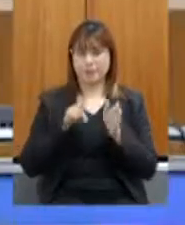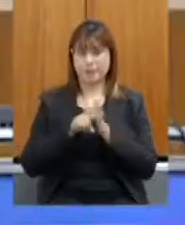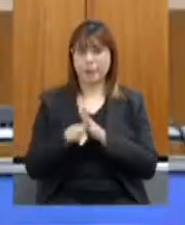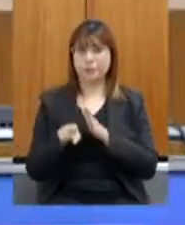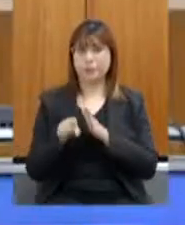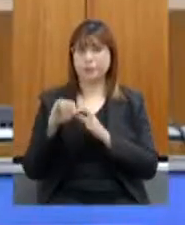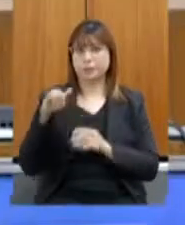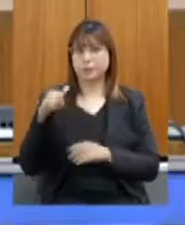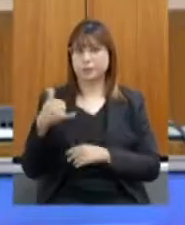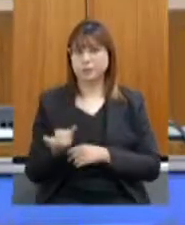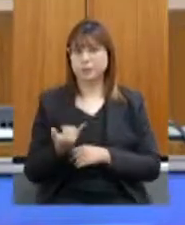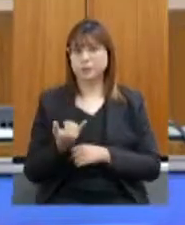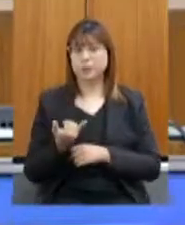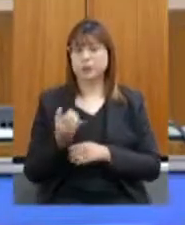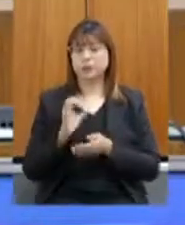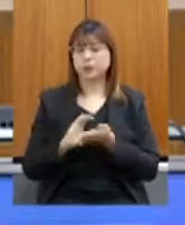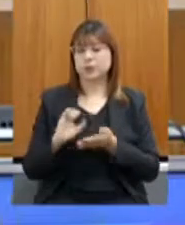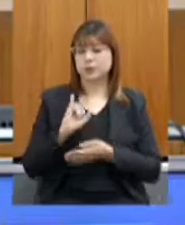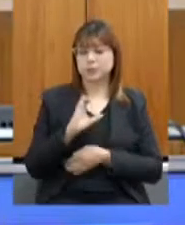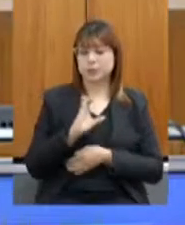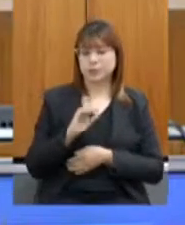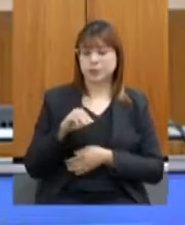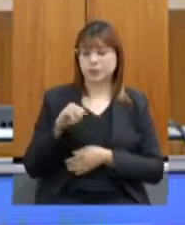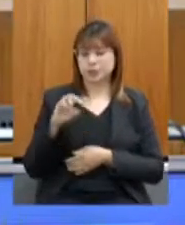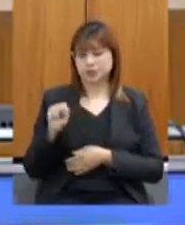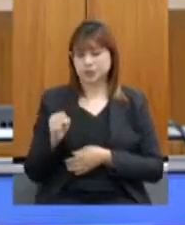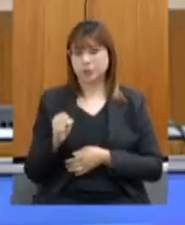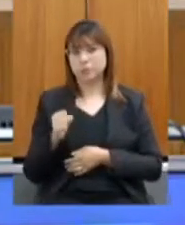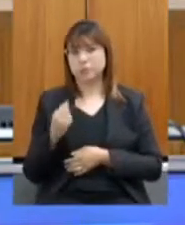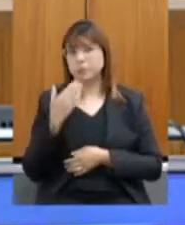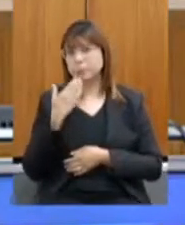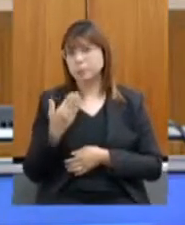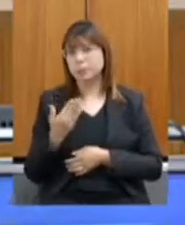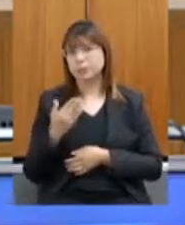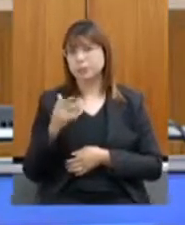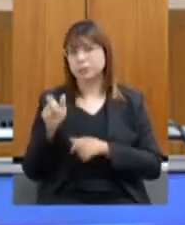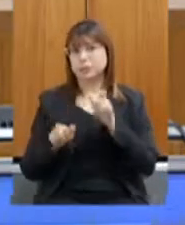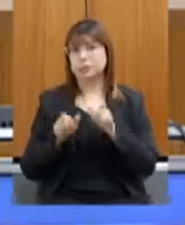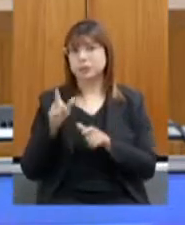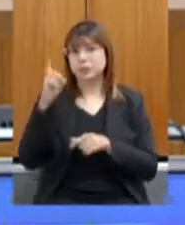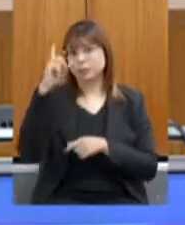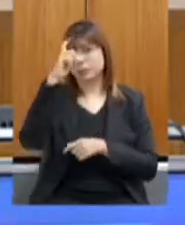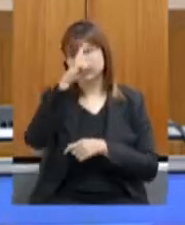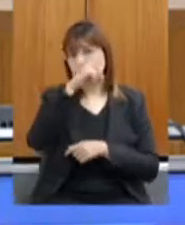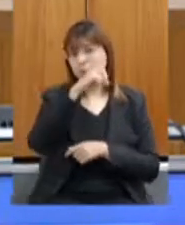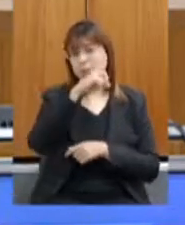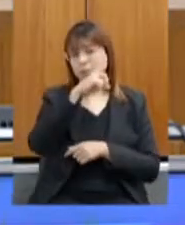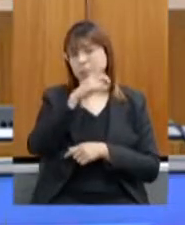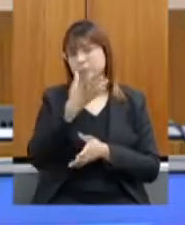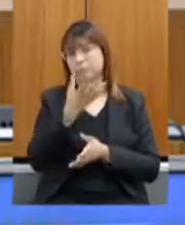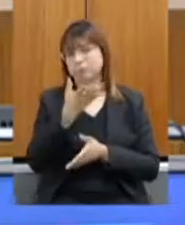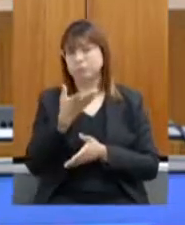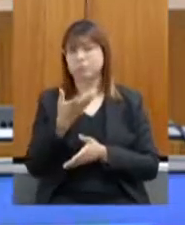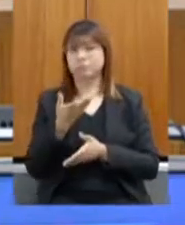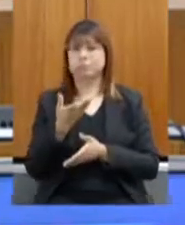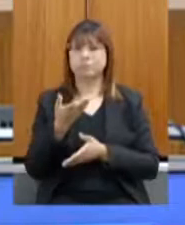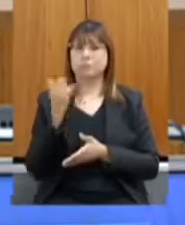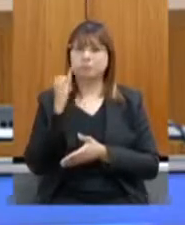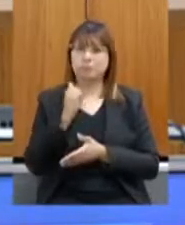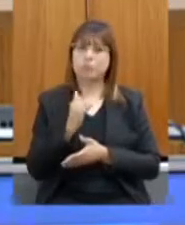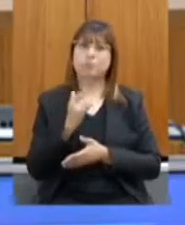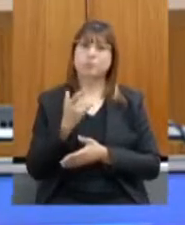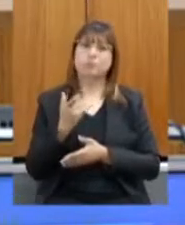aproveitamento de crédito de CMS eu gostaria de pedir as pessoas que estão com essa dificuldade que direcionassem lá para